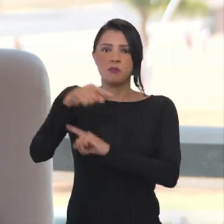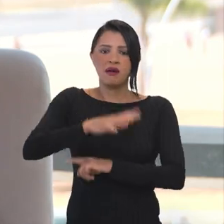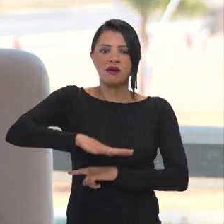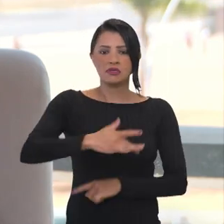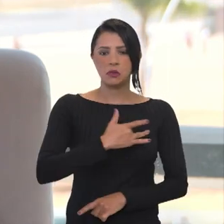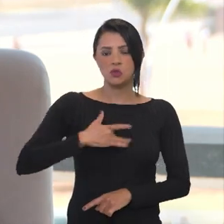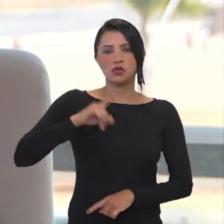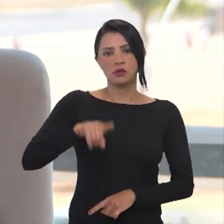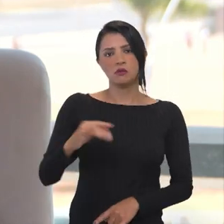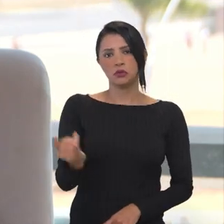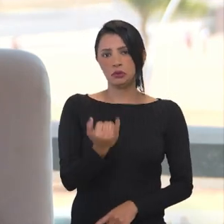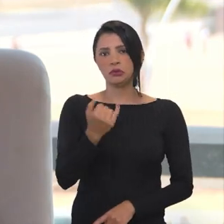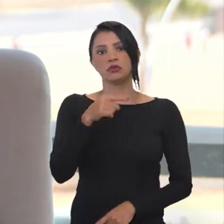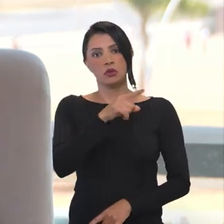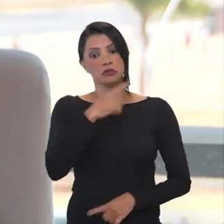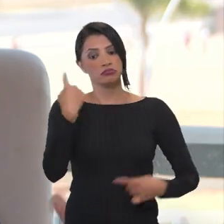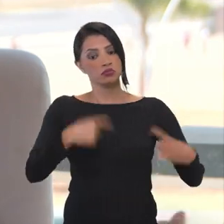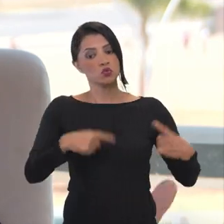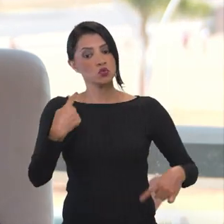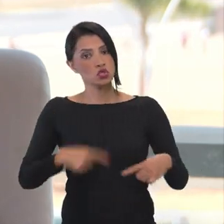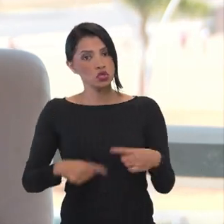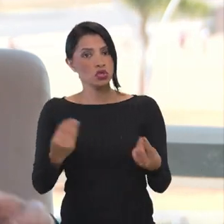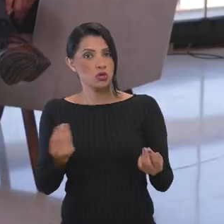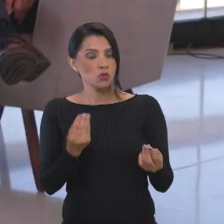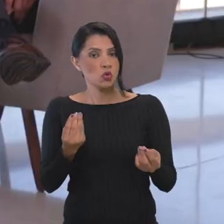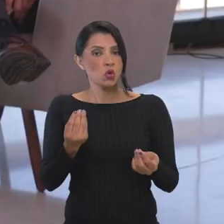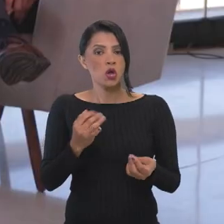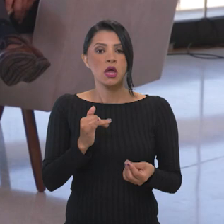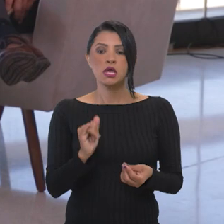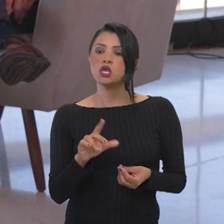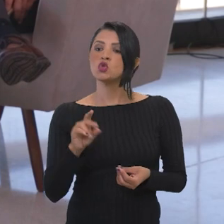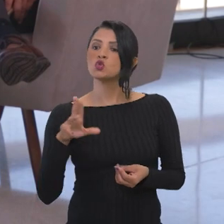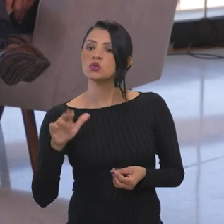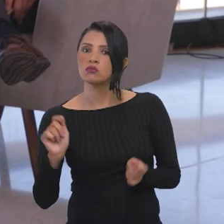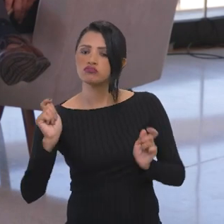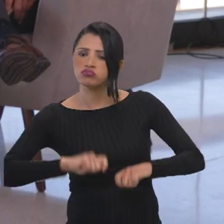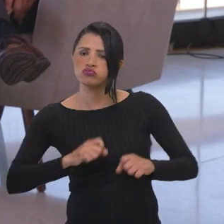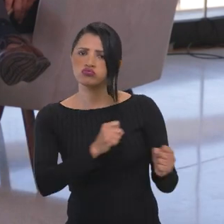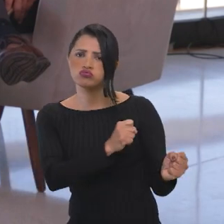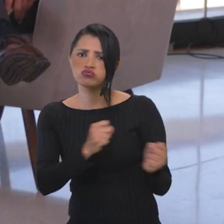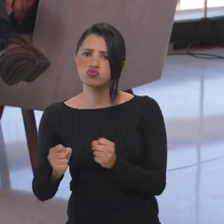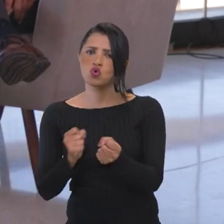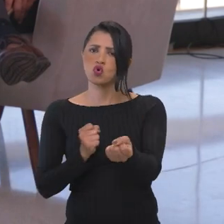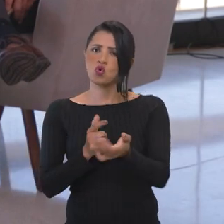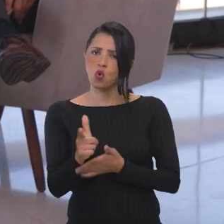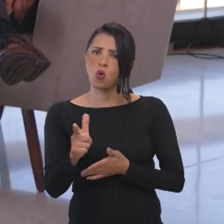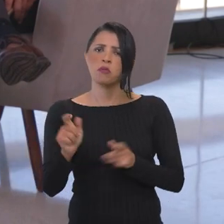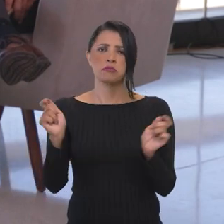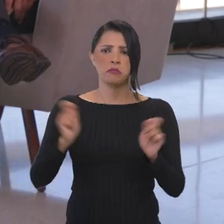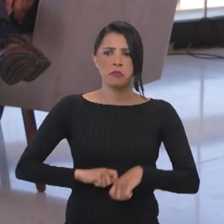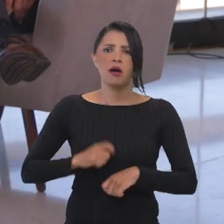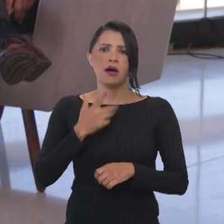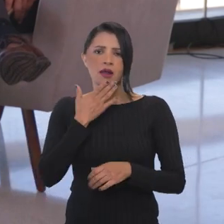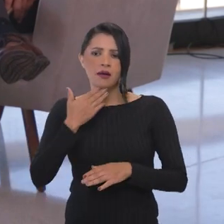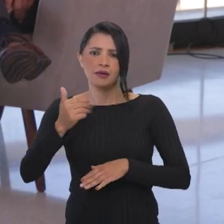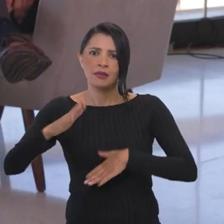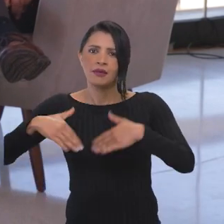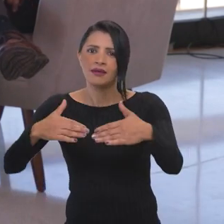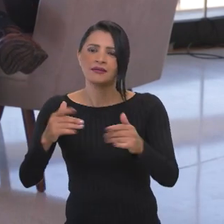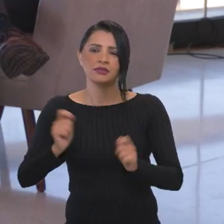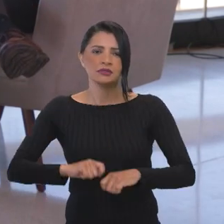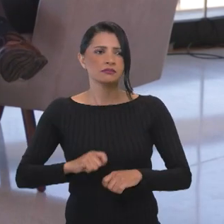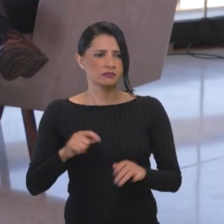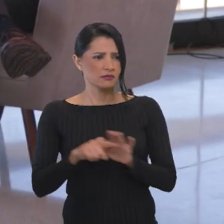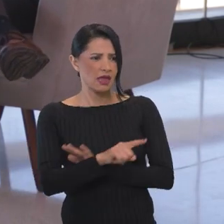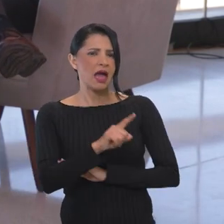essencial. Então, gente discute muito com Ministério da Saúde, essa discussão de indução do poder de compra do Estado para fazer o complexo econômico industrial da